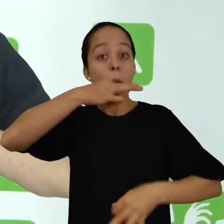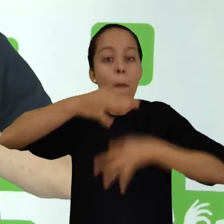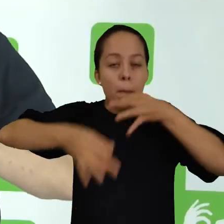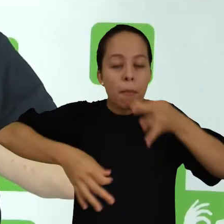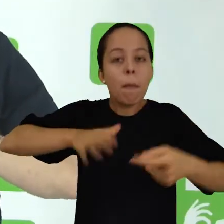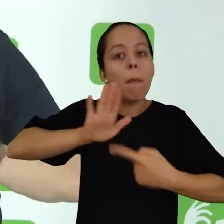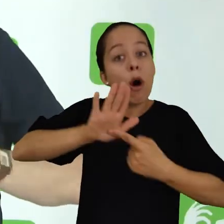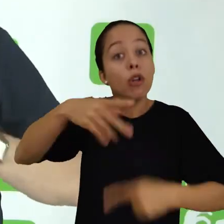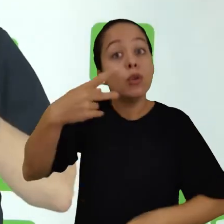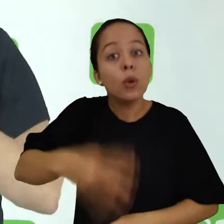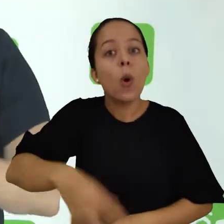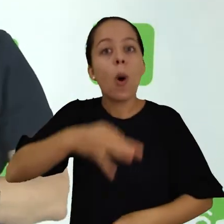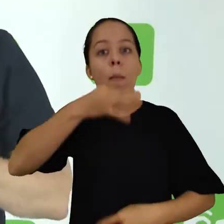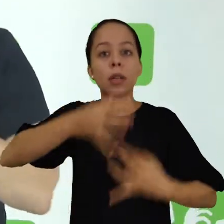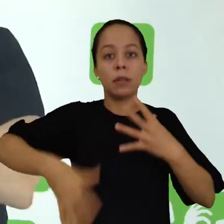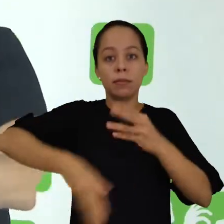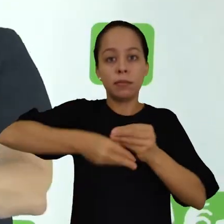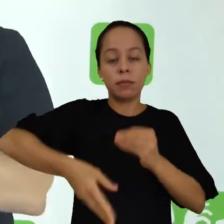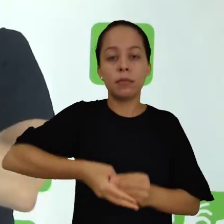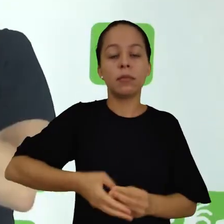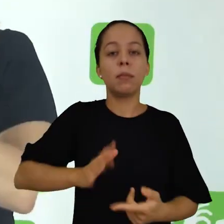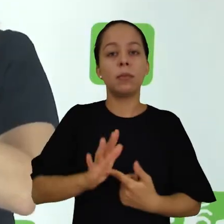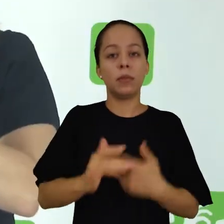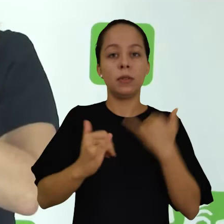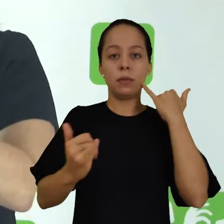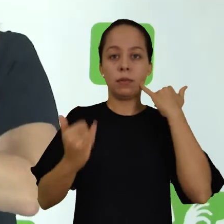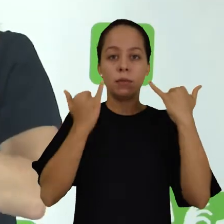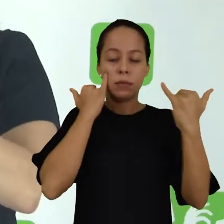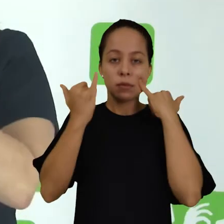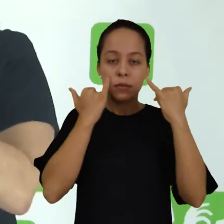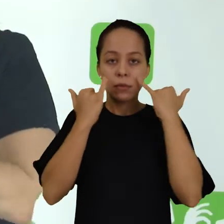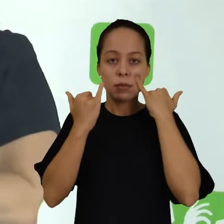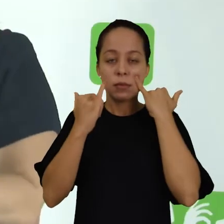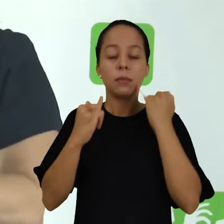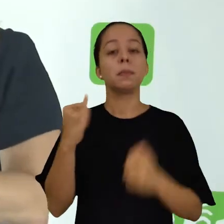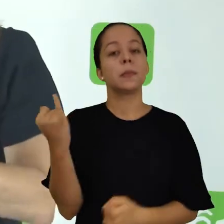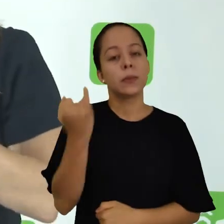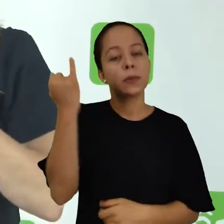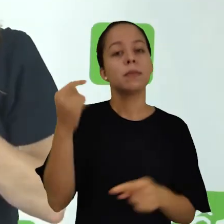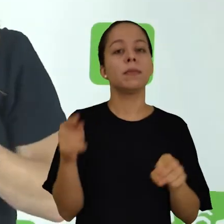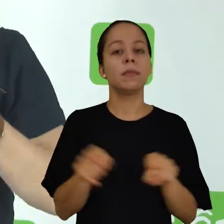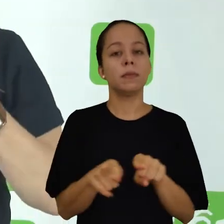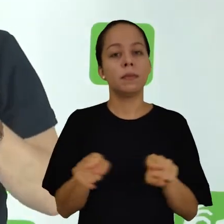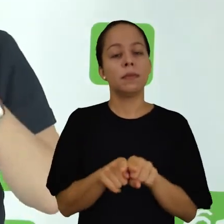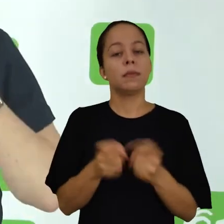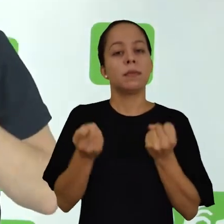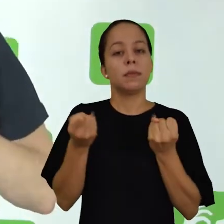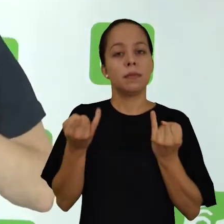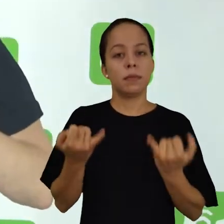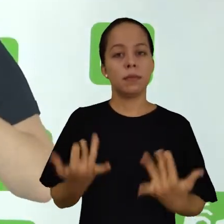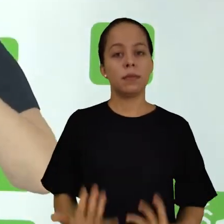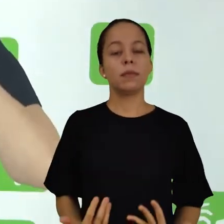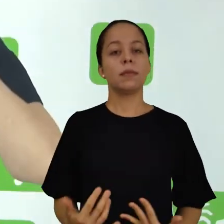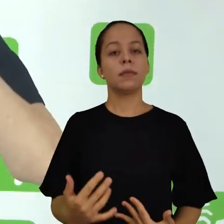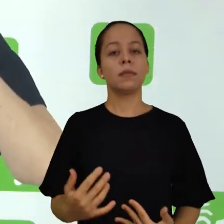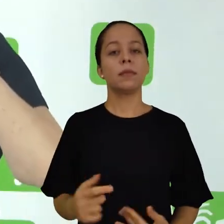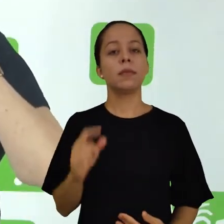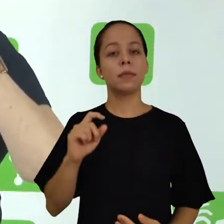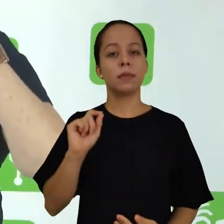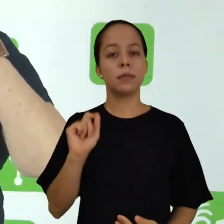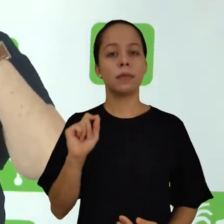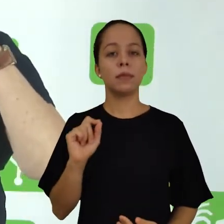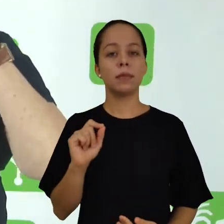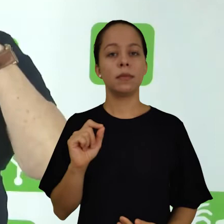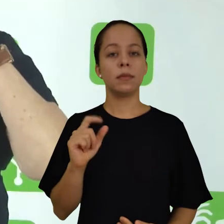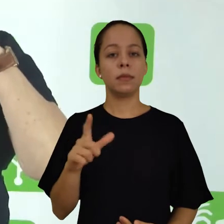comentário dando a sua opinião sobre essas informações é importante que você destaque, que